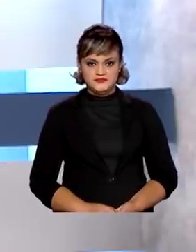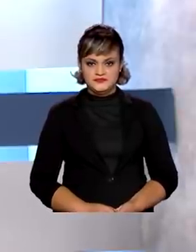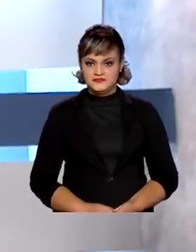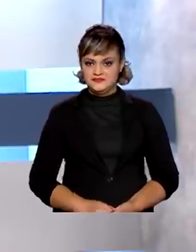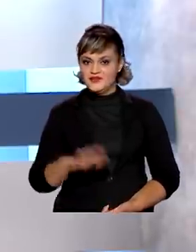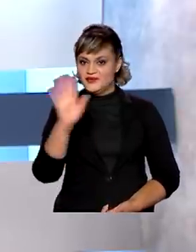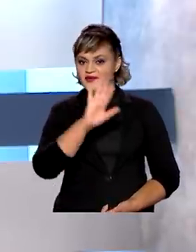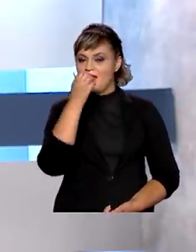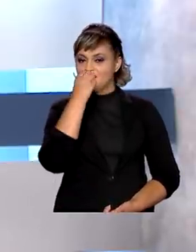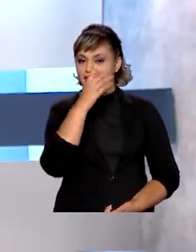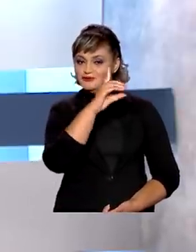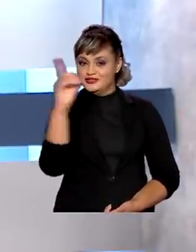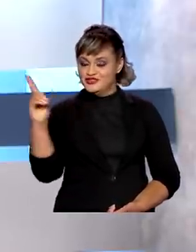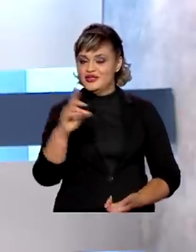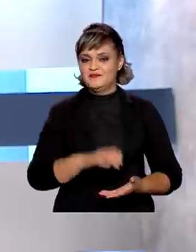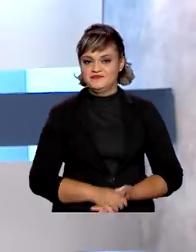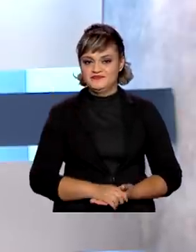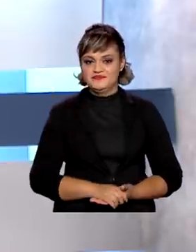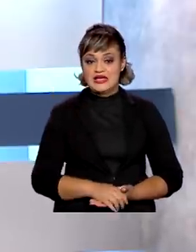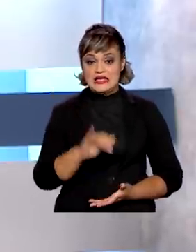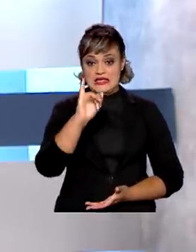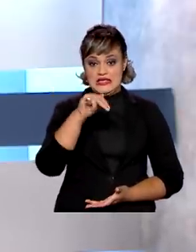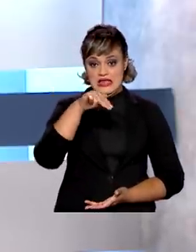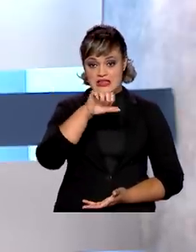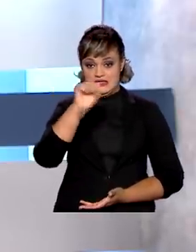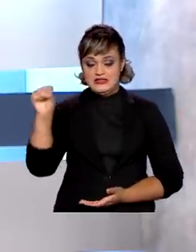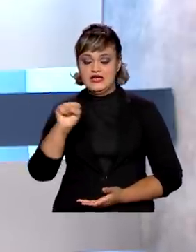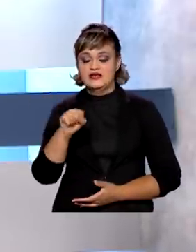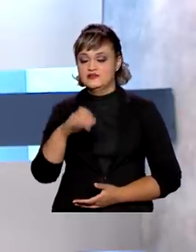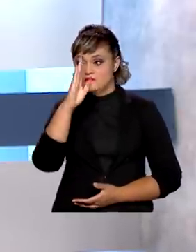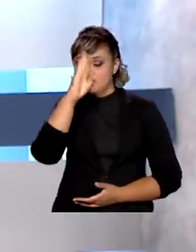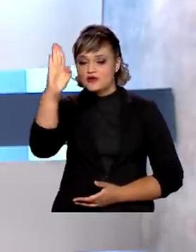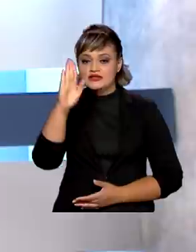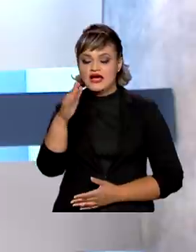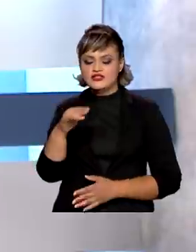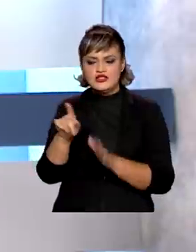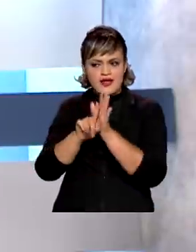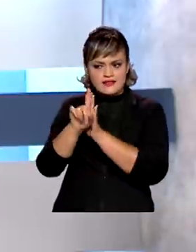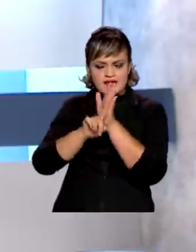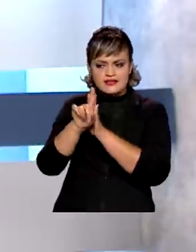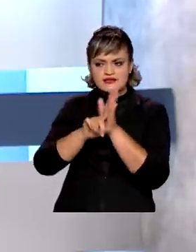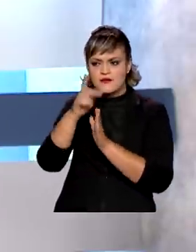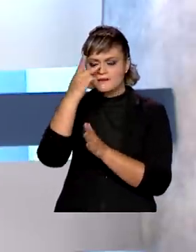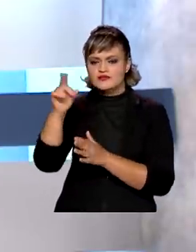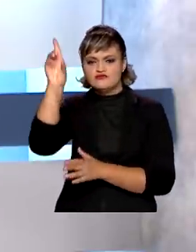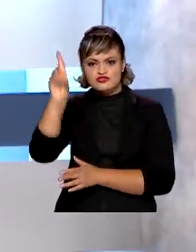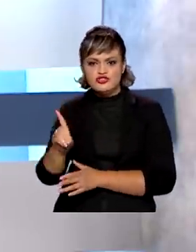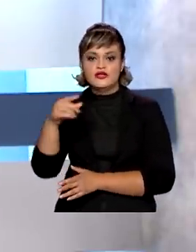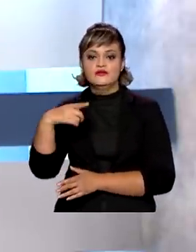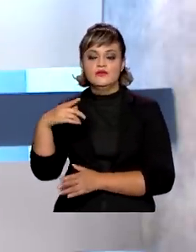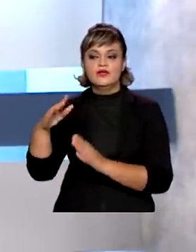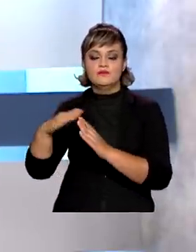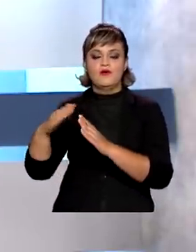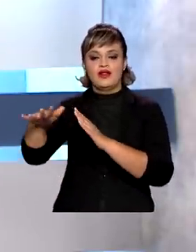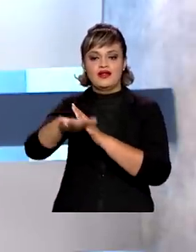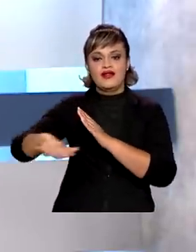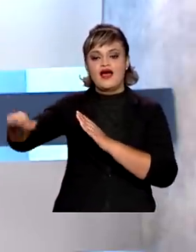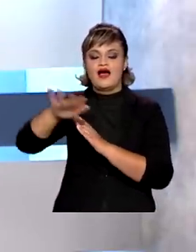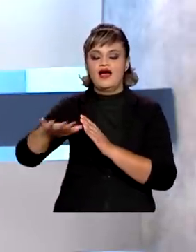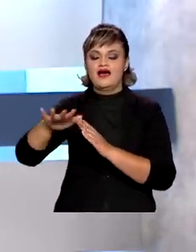Olá, bom dia! INSS vai dar prioridade na análise de benefícios de moradores das áreas